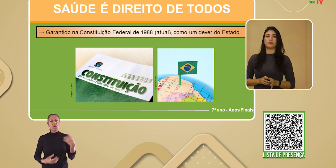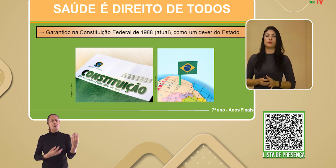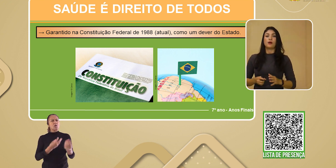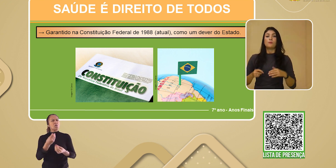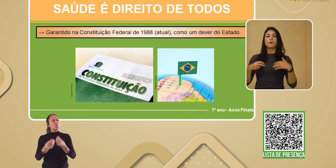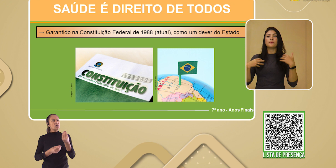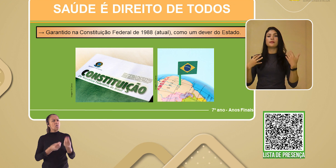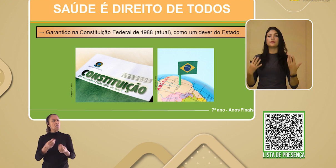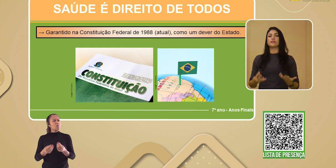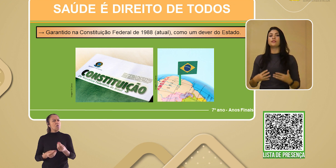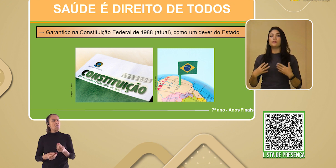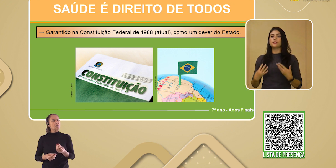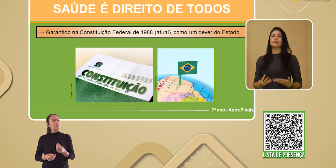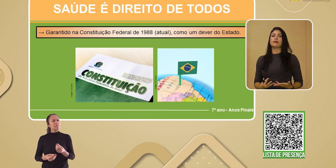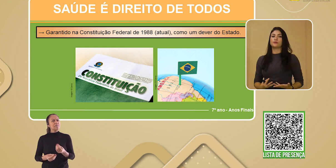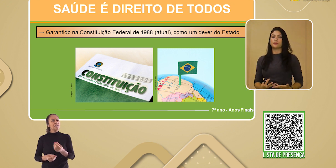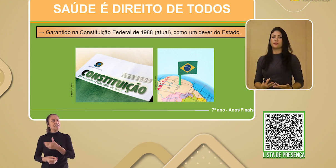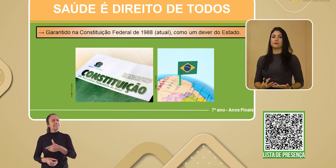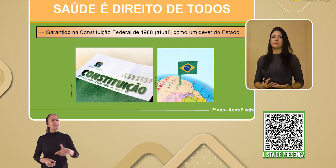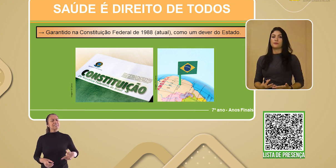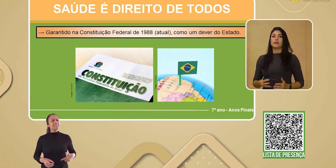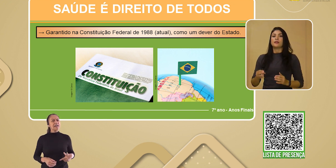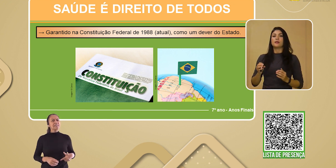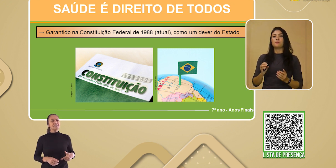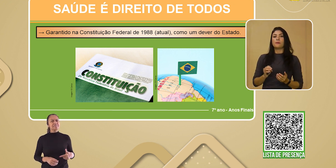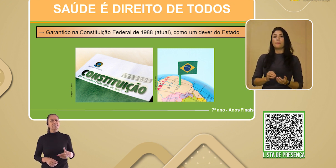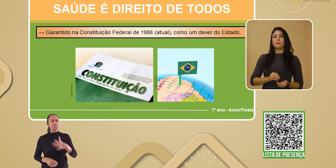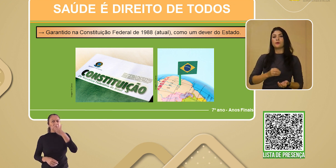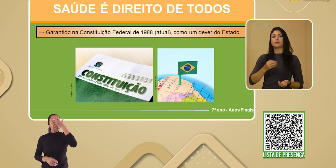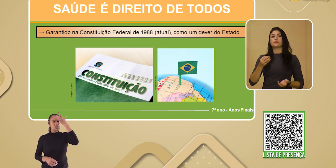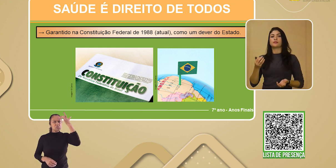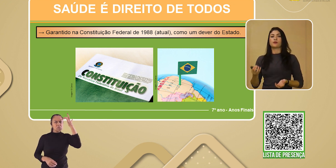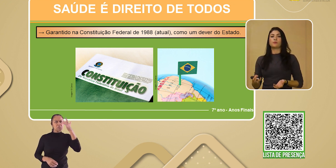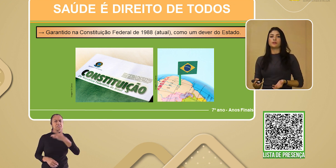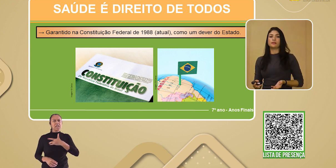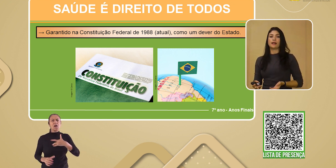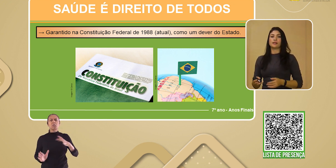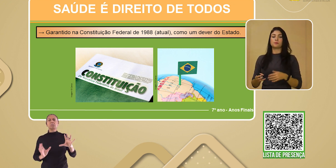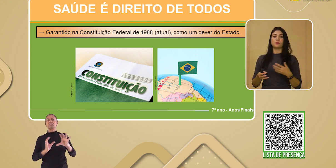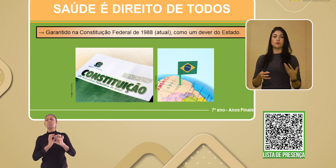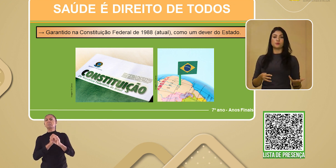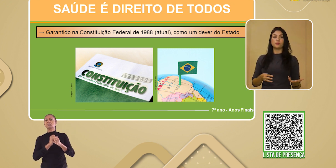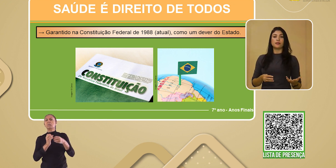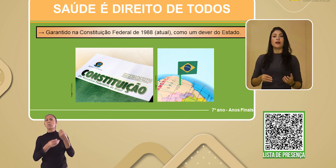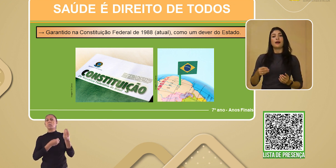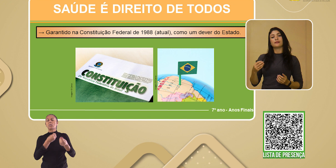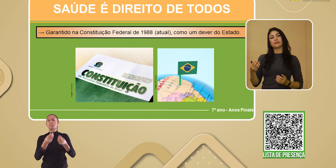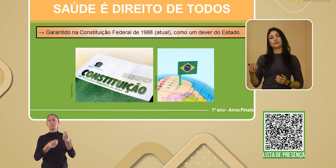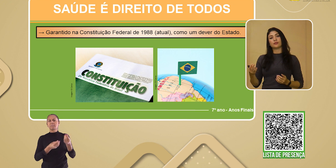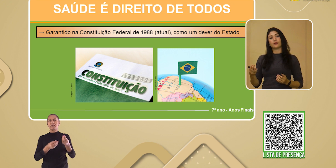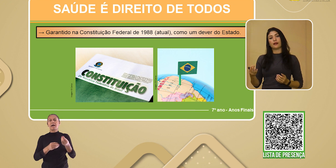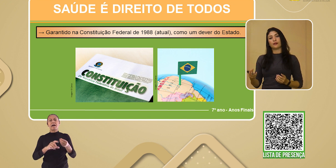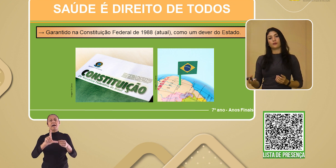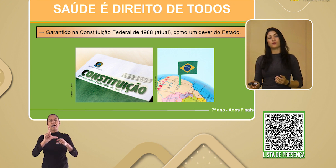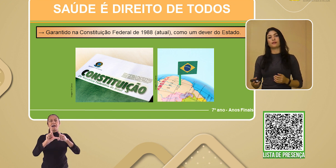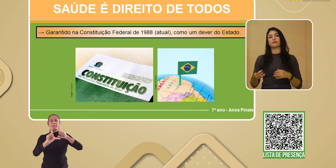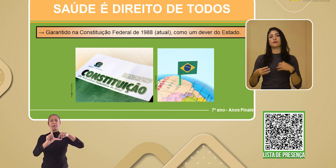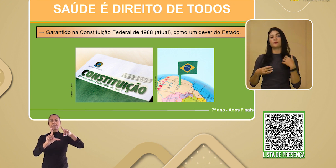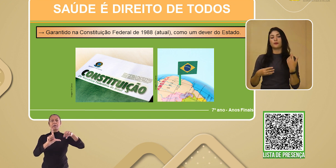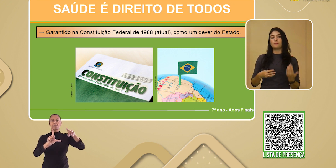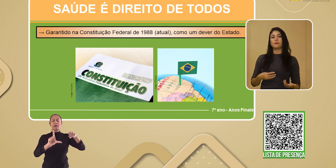população por meio de indicadores que apontam se a comunidade possui acesso à